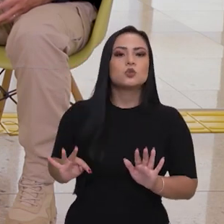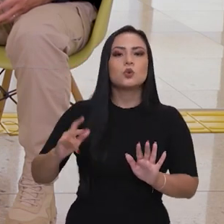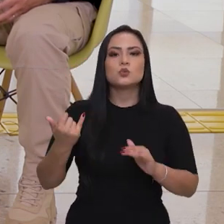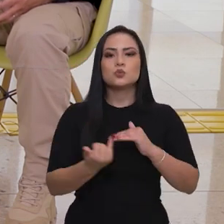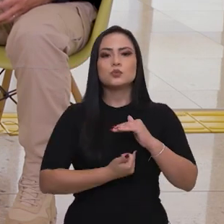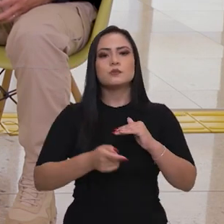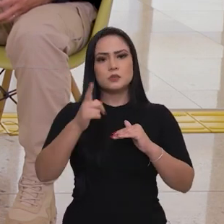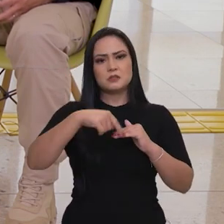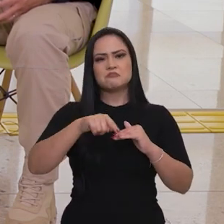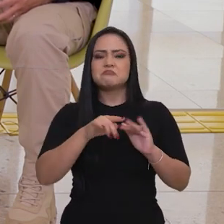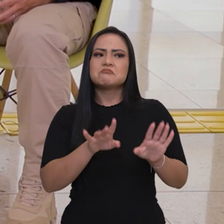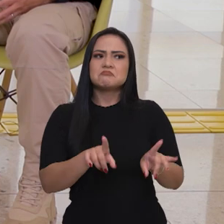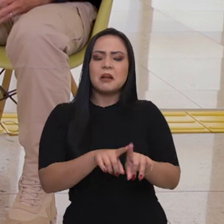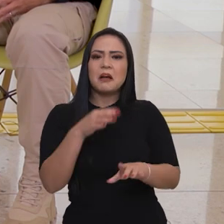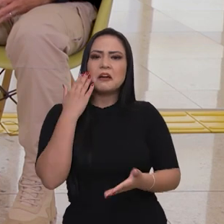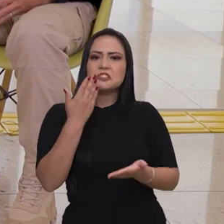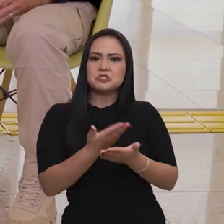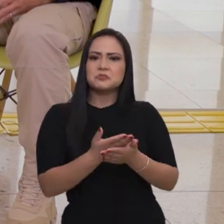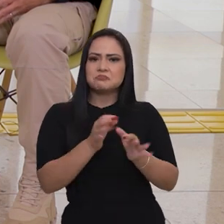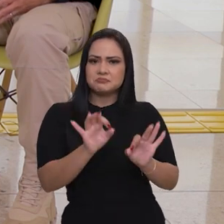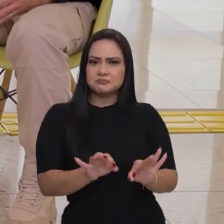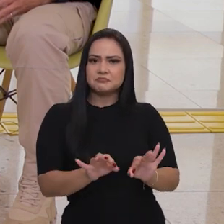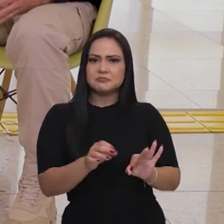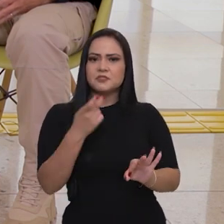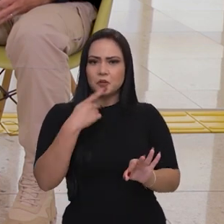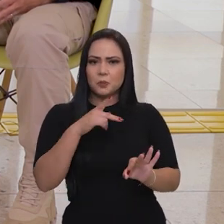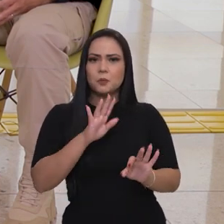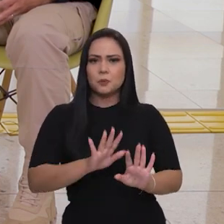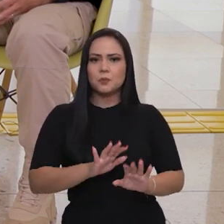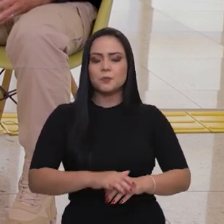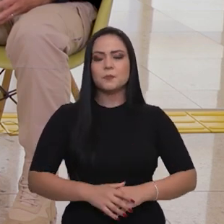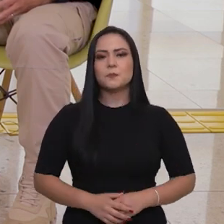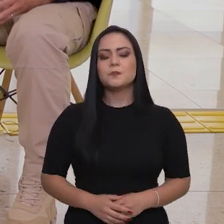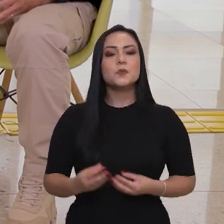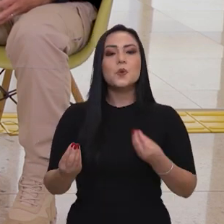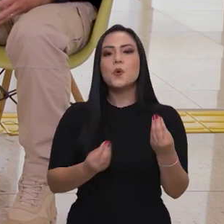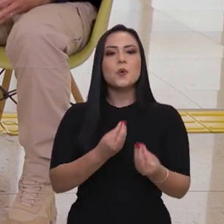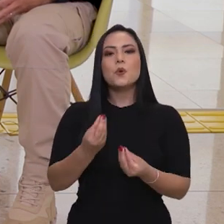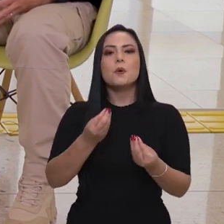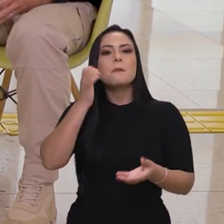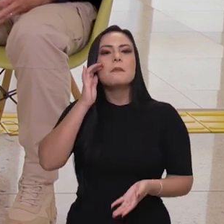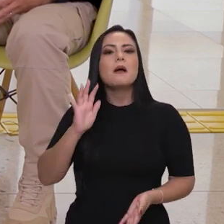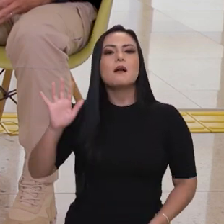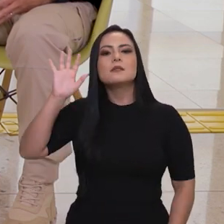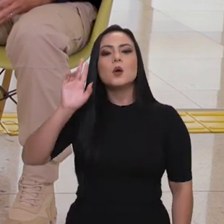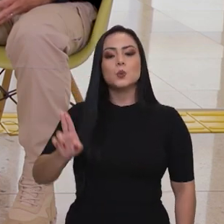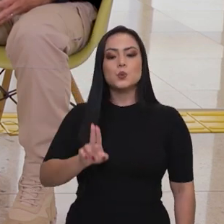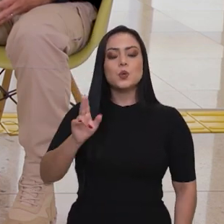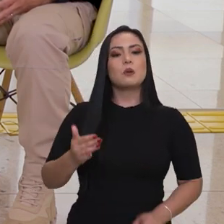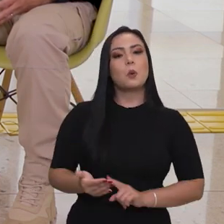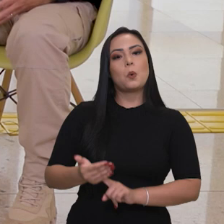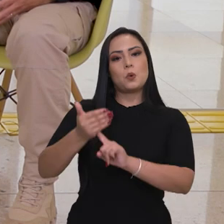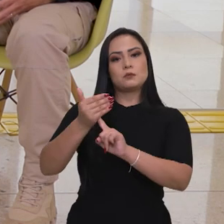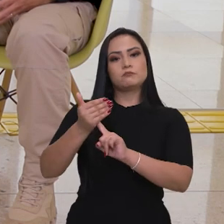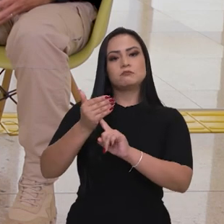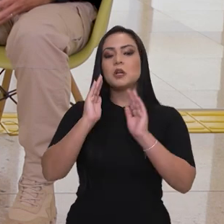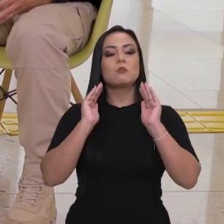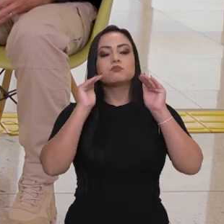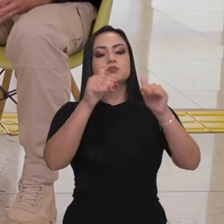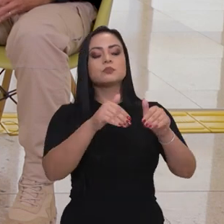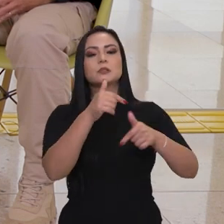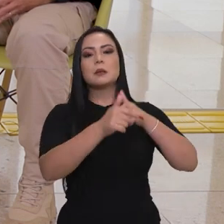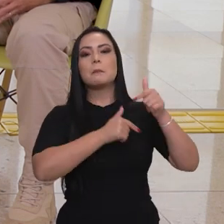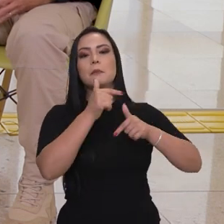todas as instituições e com vocês, acredito que também, o senhor falou. Como que está sendo pensada e usada a tecnologia